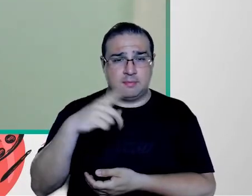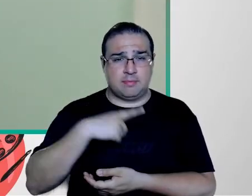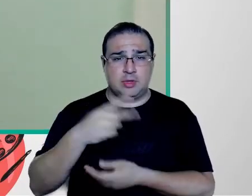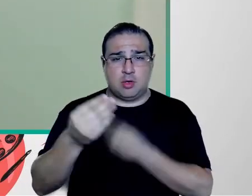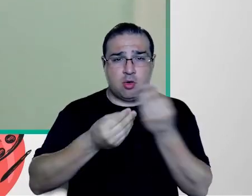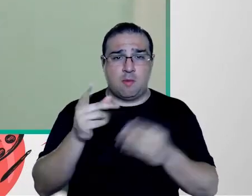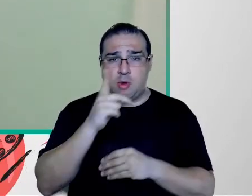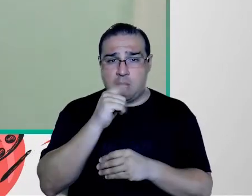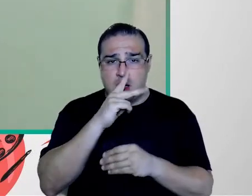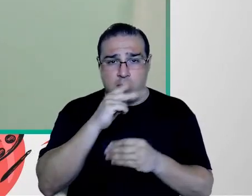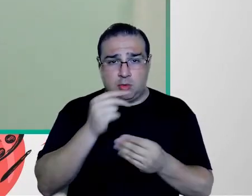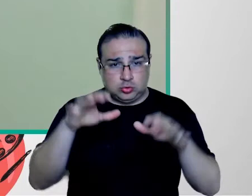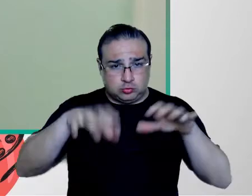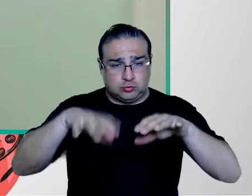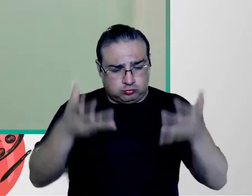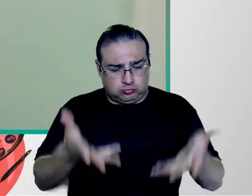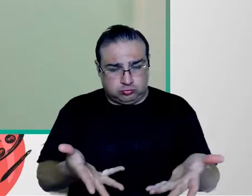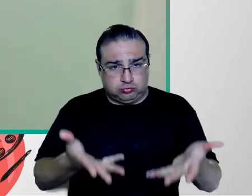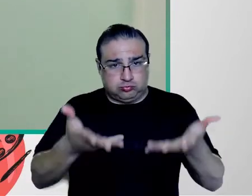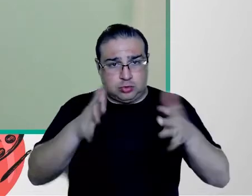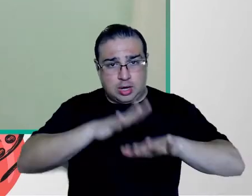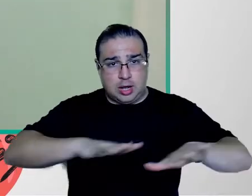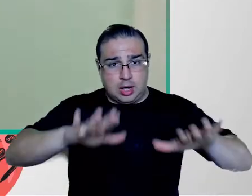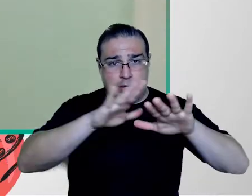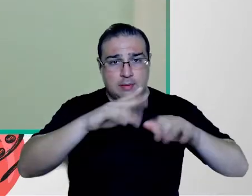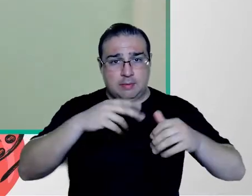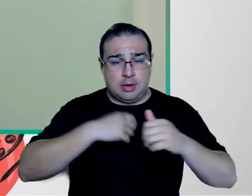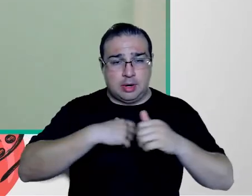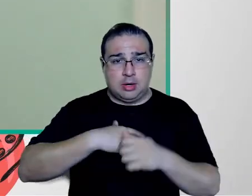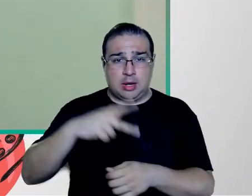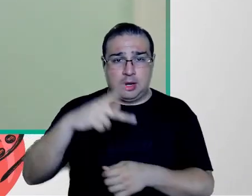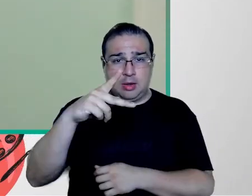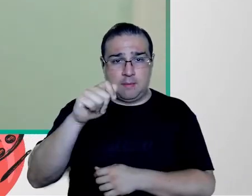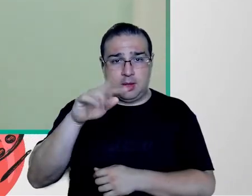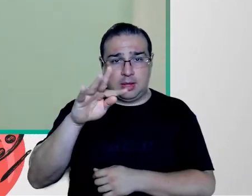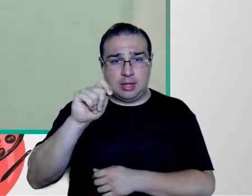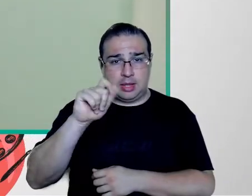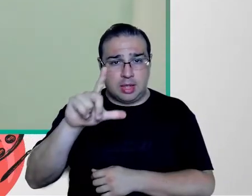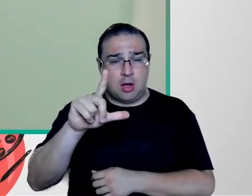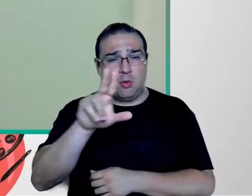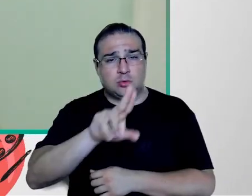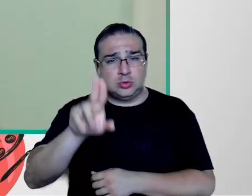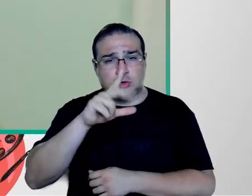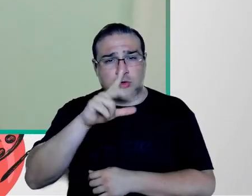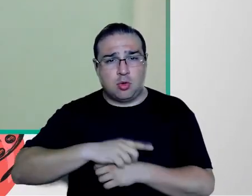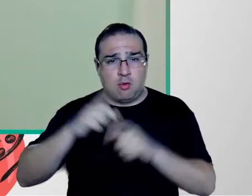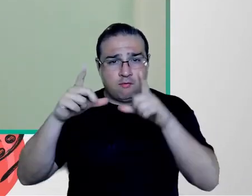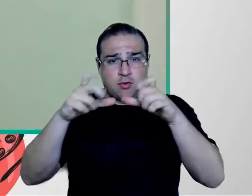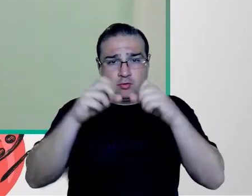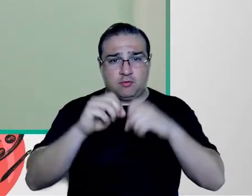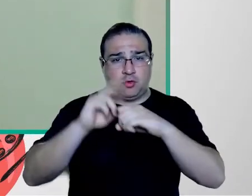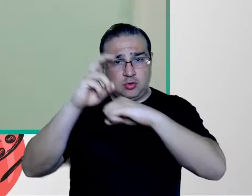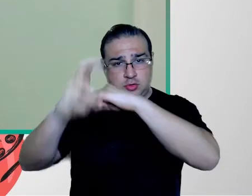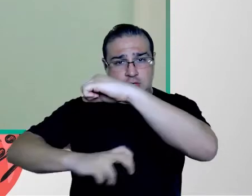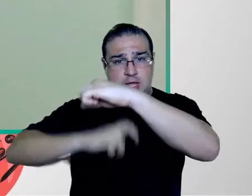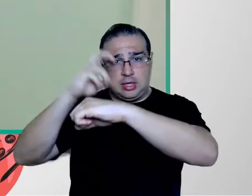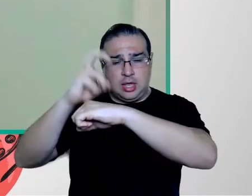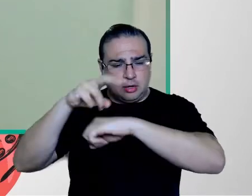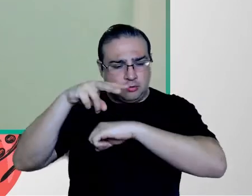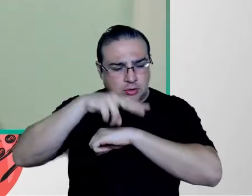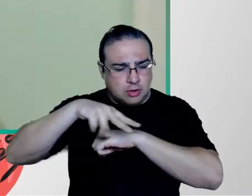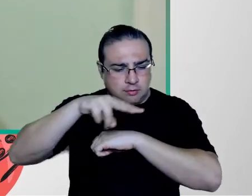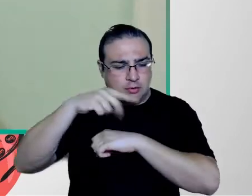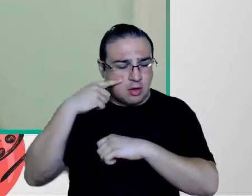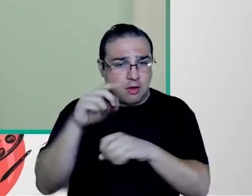inundação de uma região do Pantanal, usando para isso imagens de satélite. O curso de Geografia de Rio Claro oferece uma